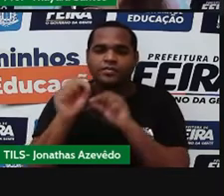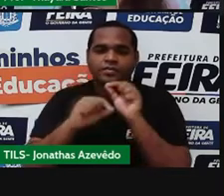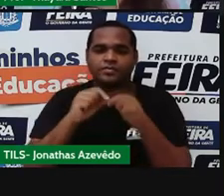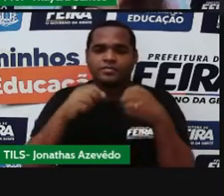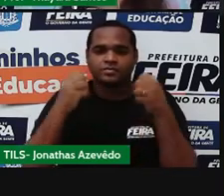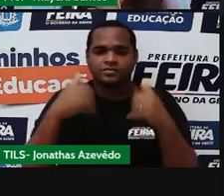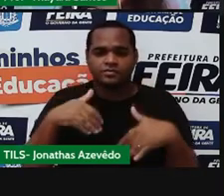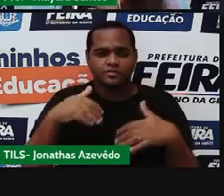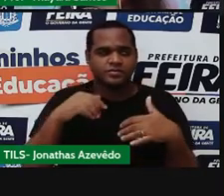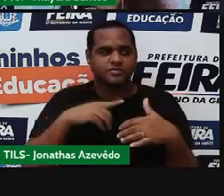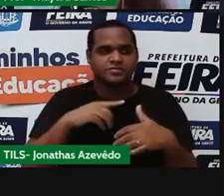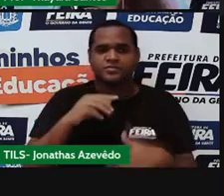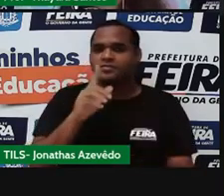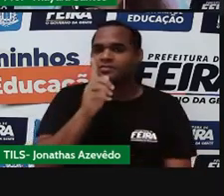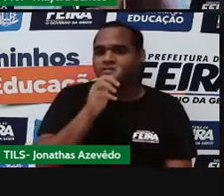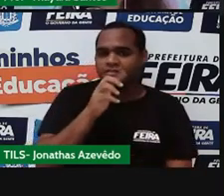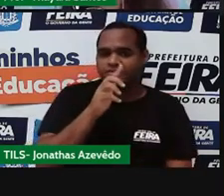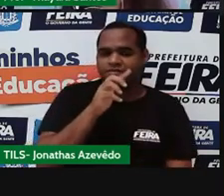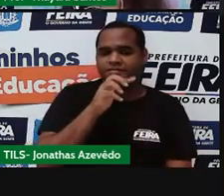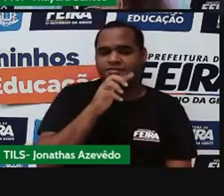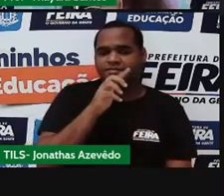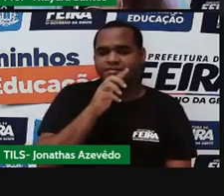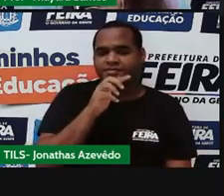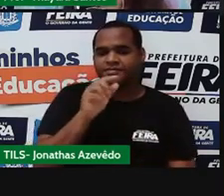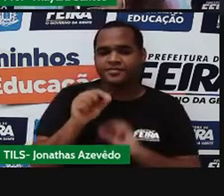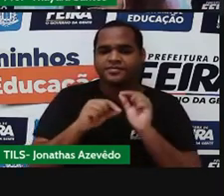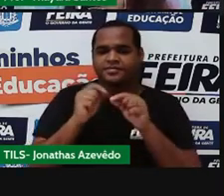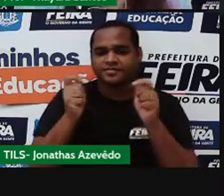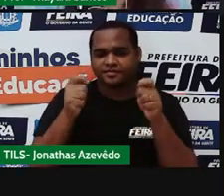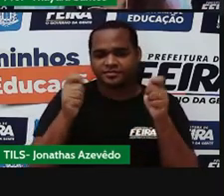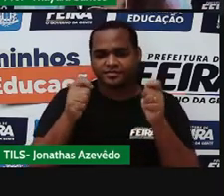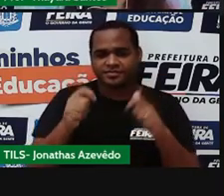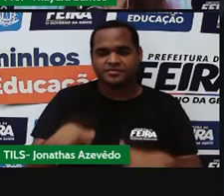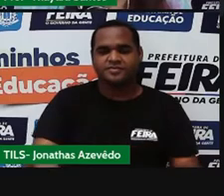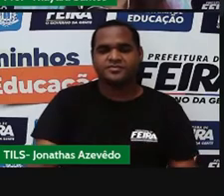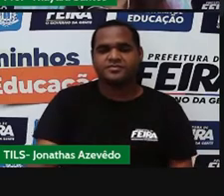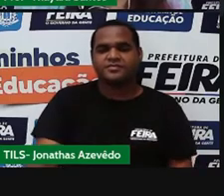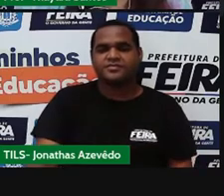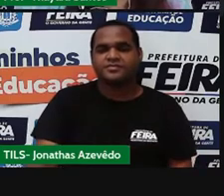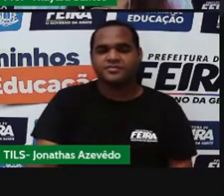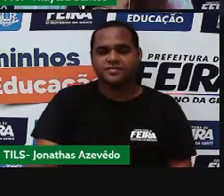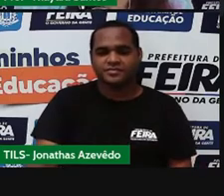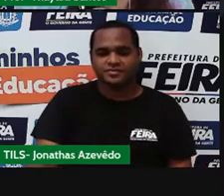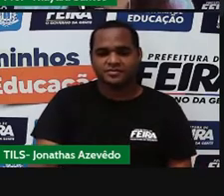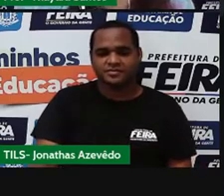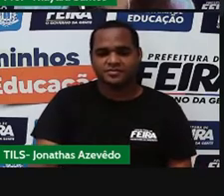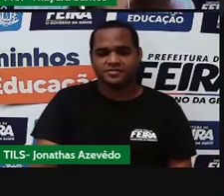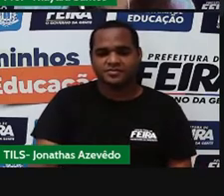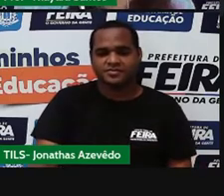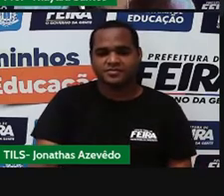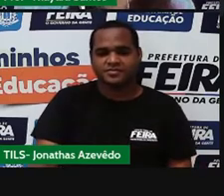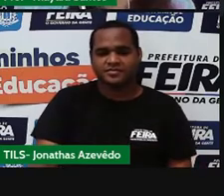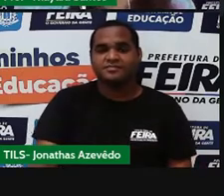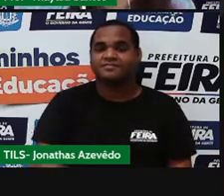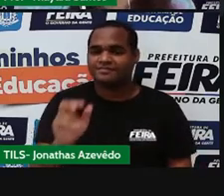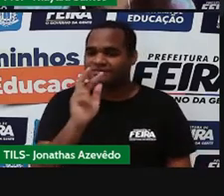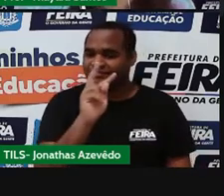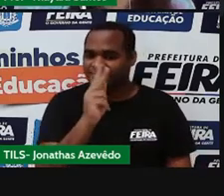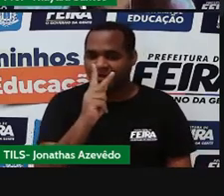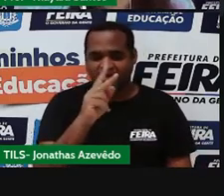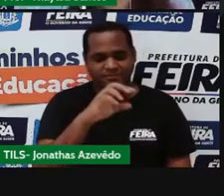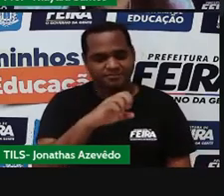a gente pode formar a água. Então vamos lá botar ela aqui. Peguei um átomo de hidrogênio, vou pegar outro.